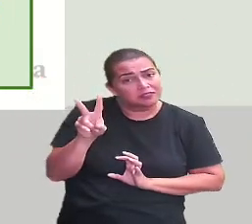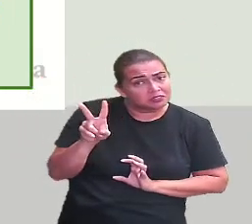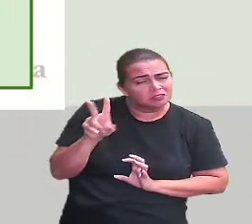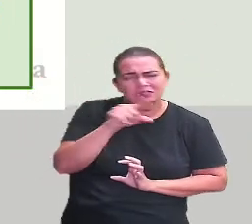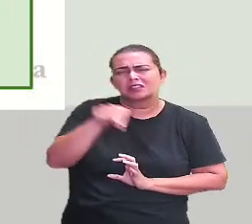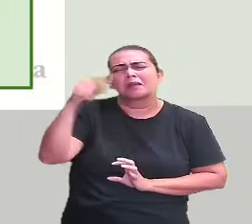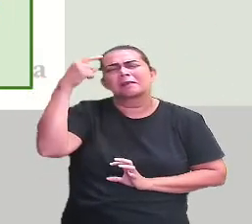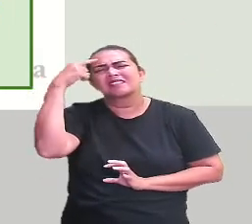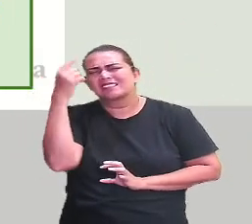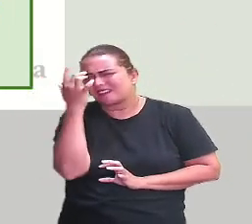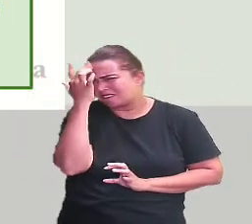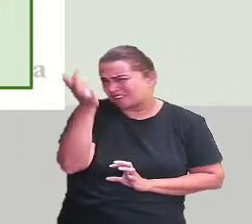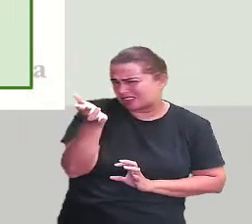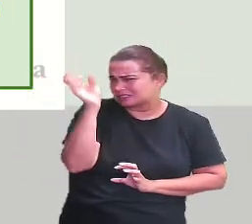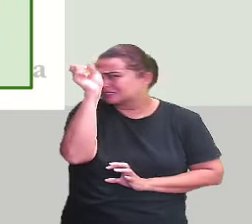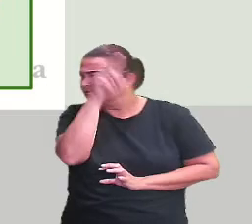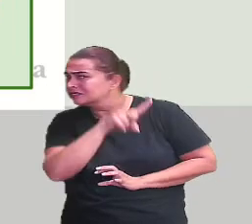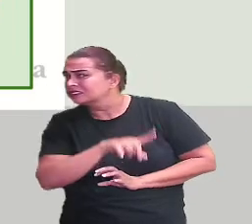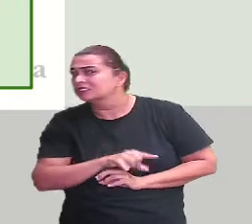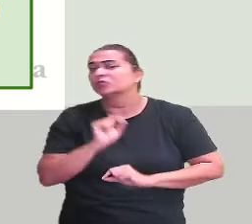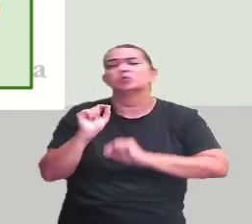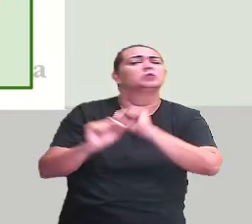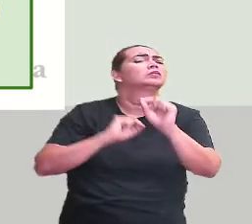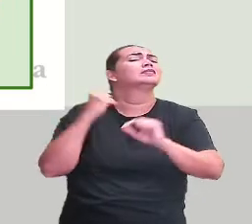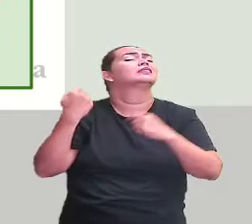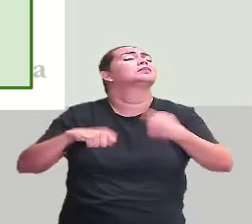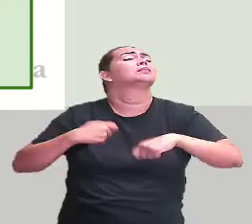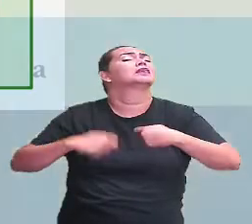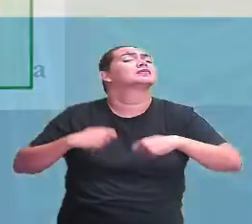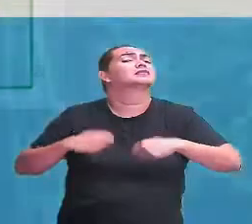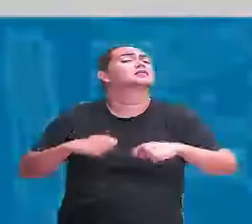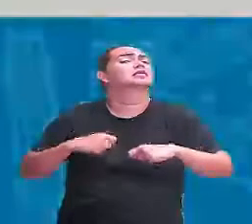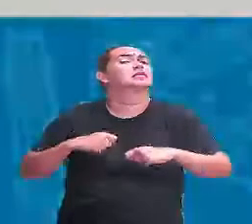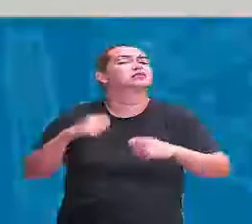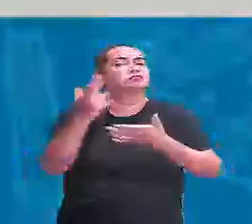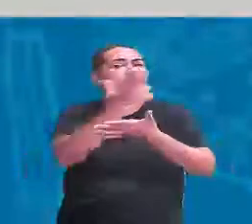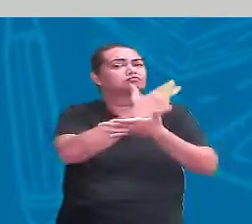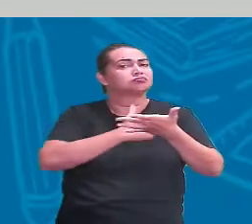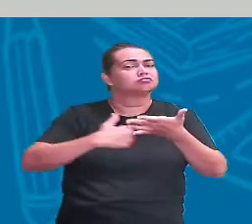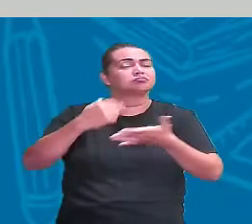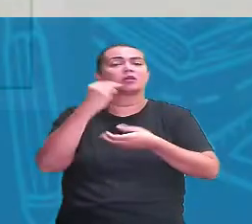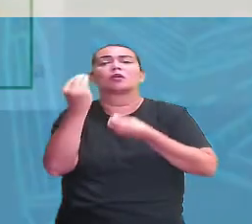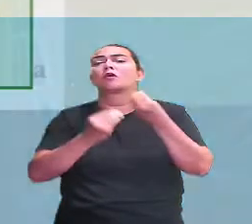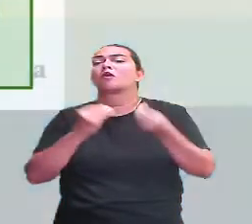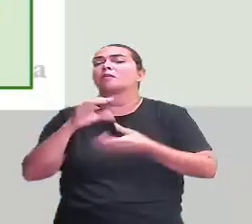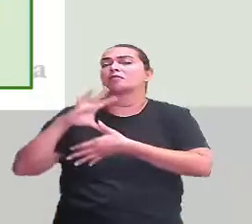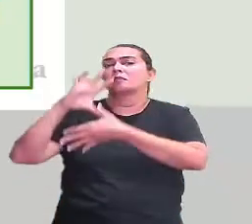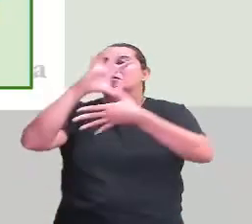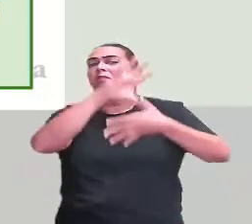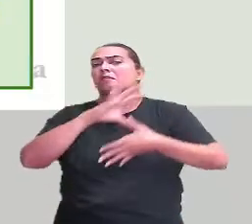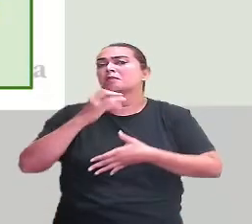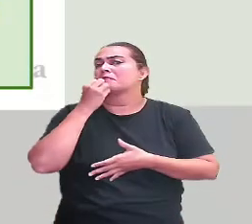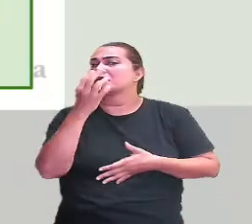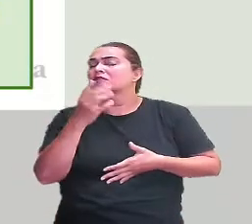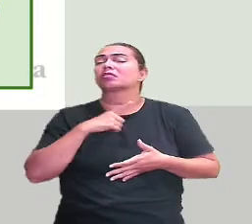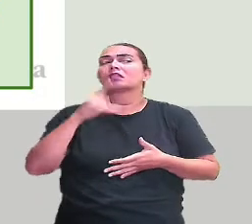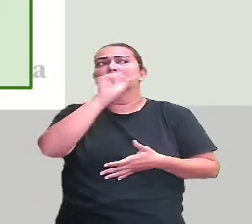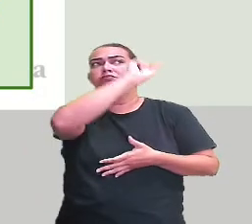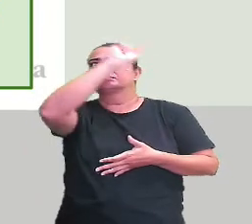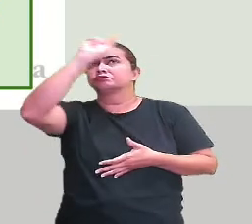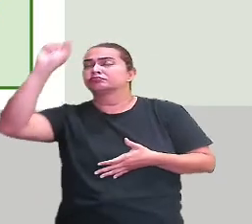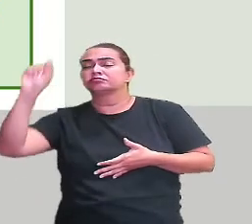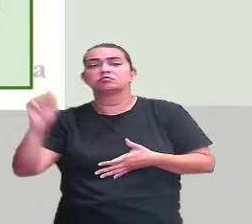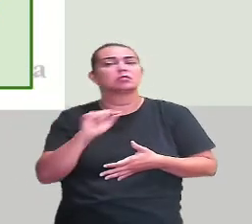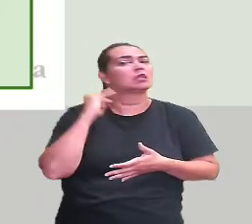Não pararam pra pensar o que é necessário para desenhar um mapa? Um bom mapa indica pontos muito importantes